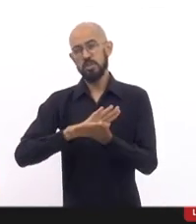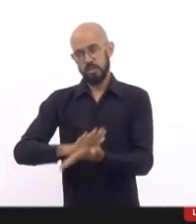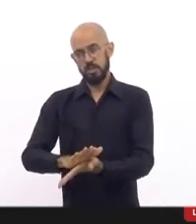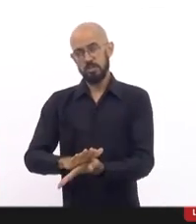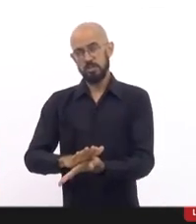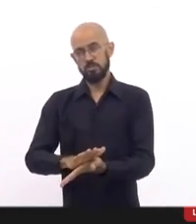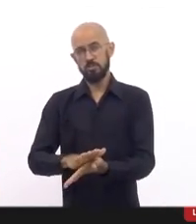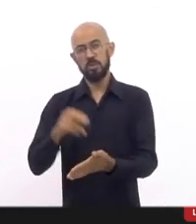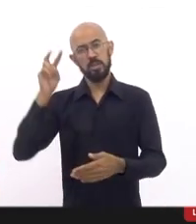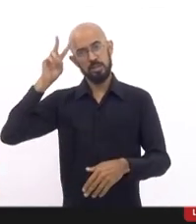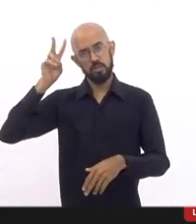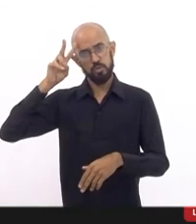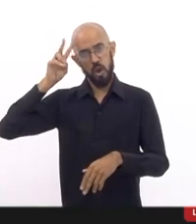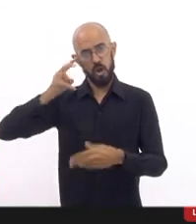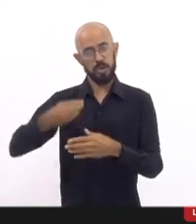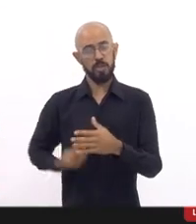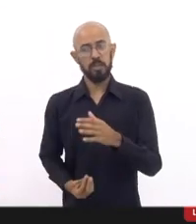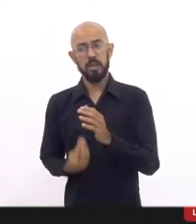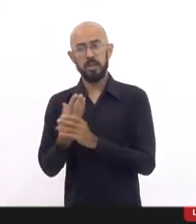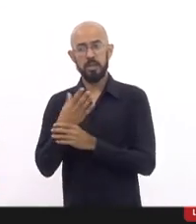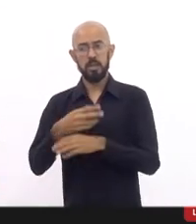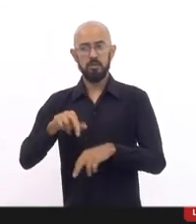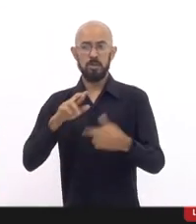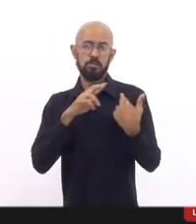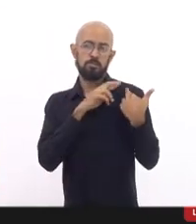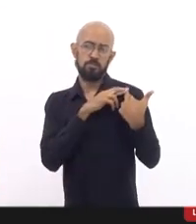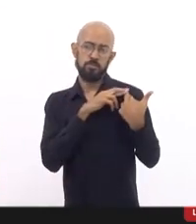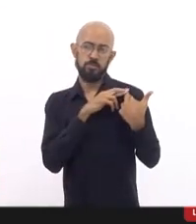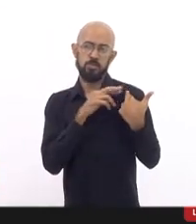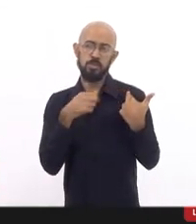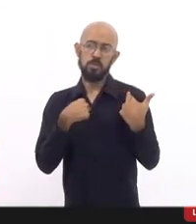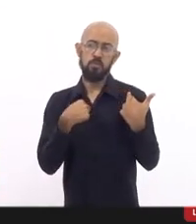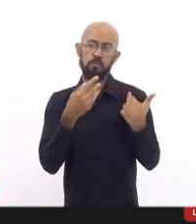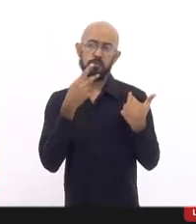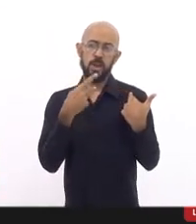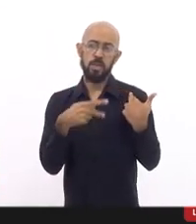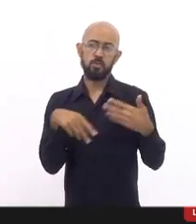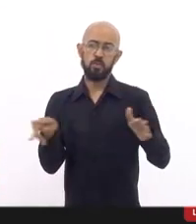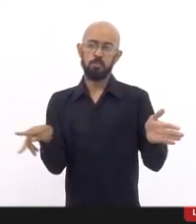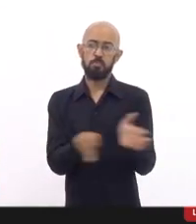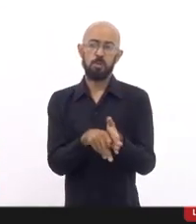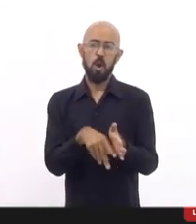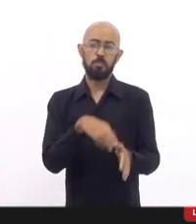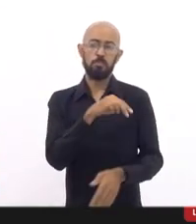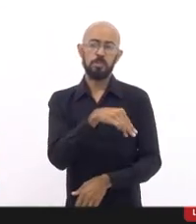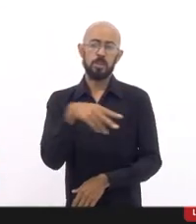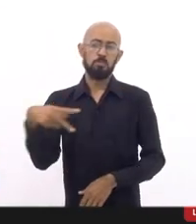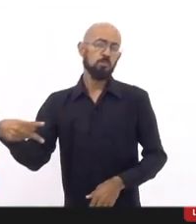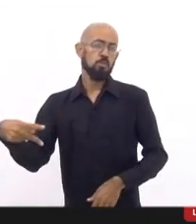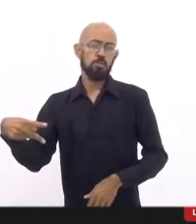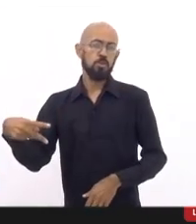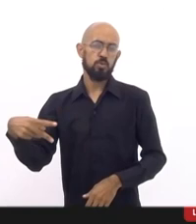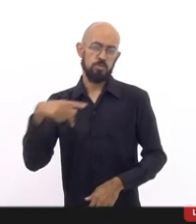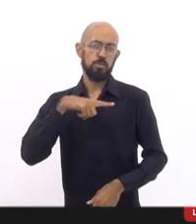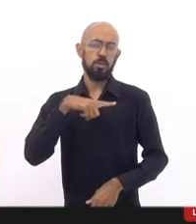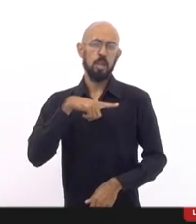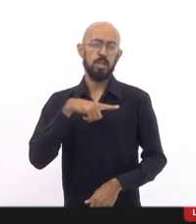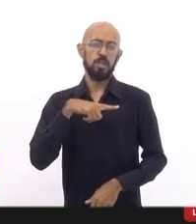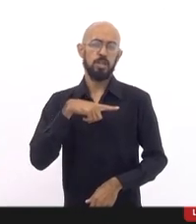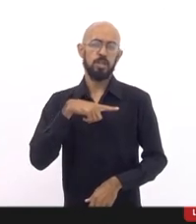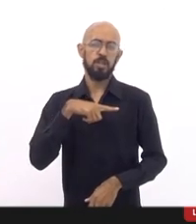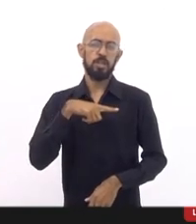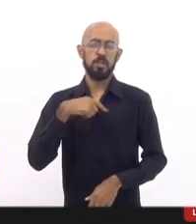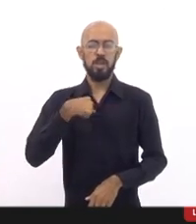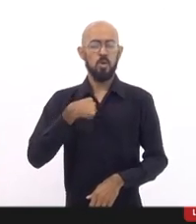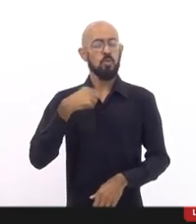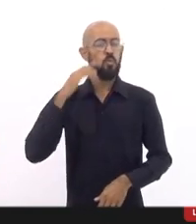nos traz uma responsabilidade. E eu acabei de falar, inclusive, na responsabilidade do próprio Ministério Público. E eu não acho que isso está restrito ao